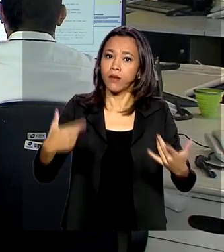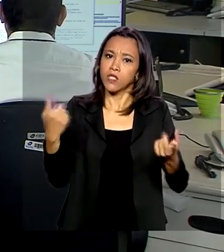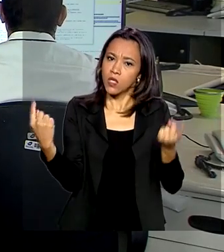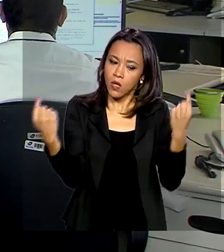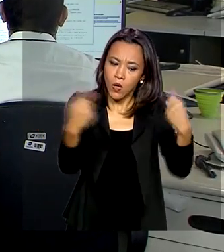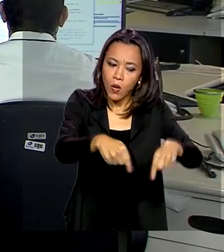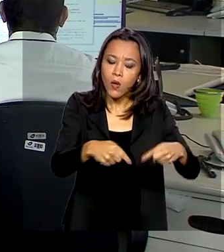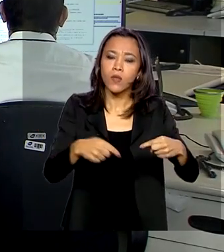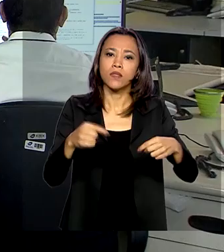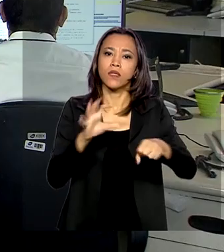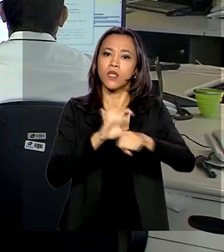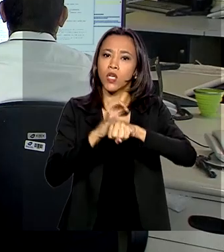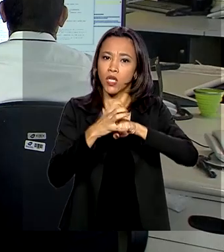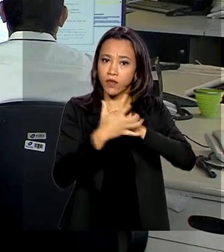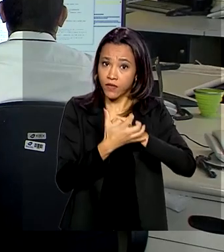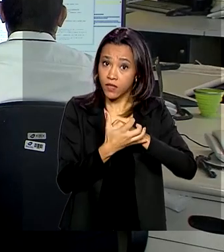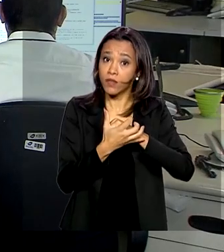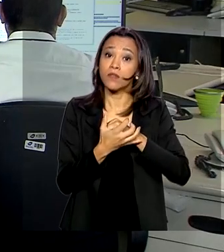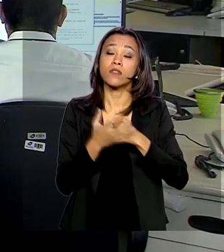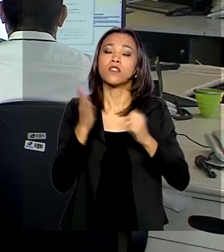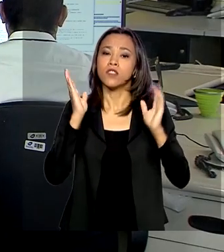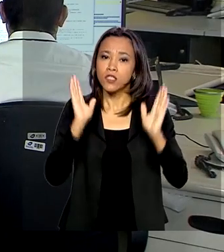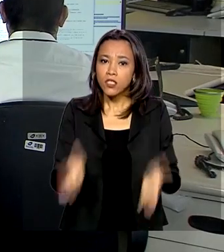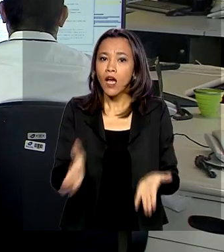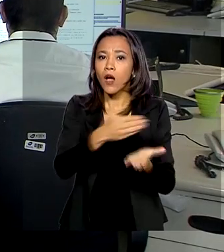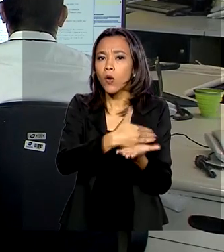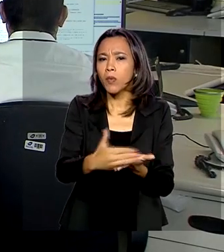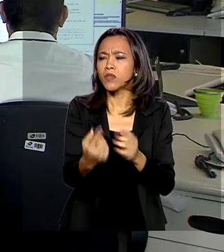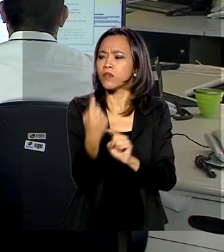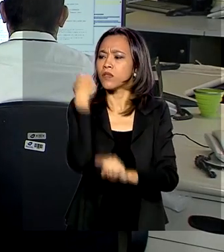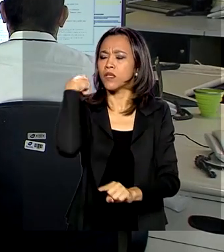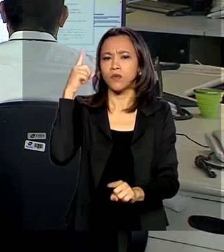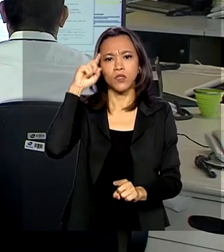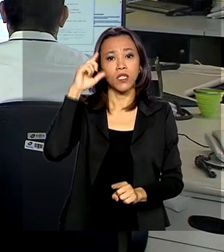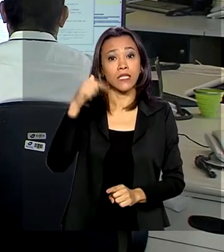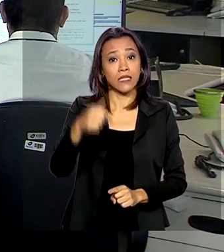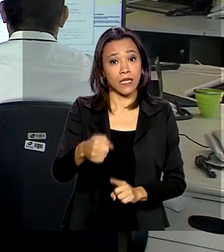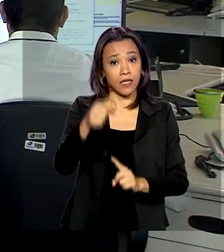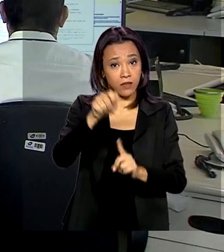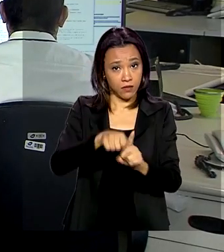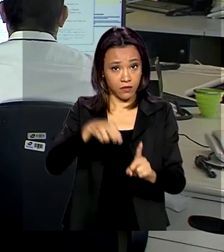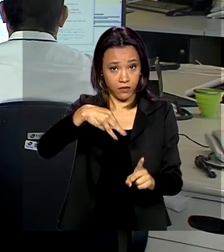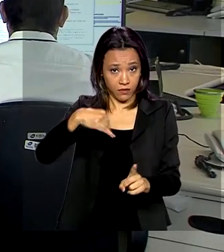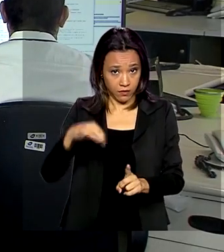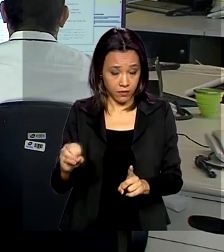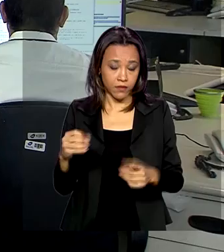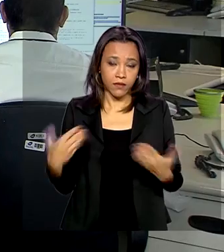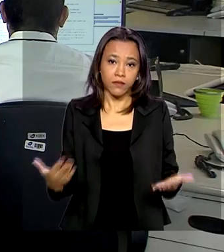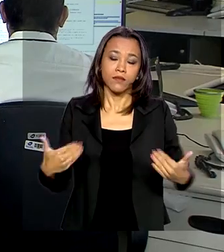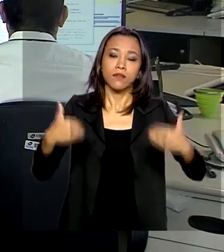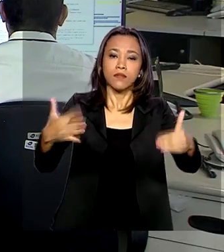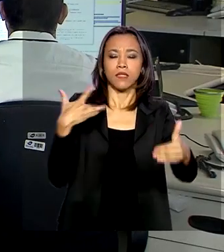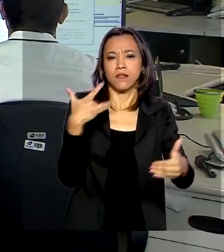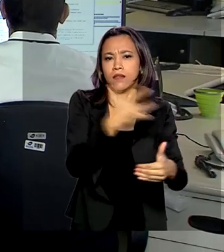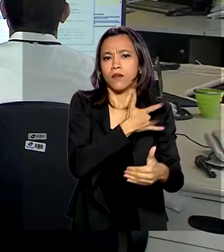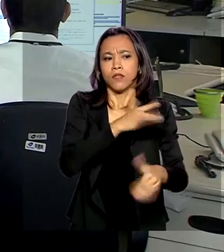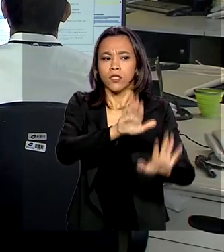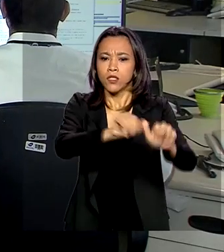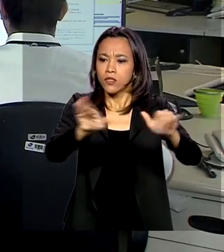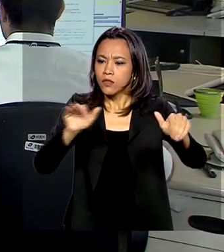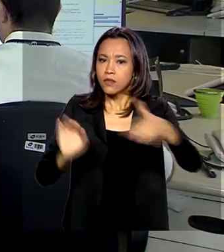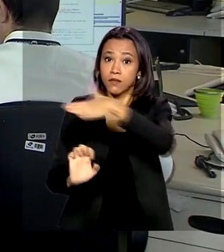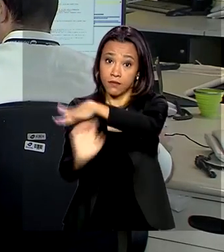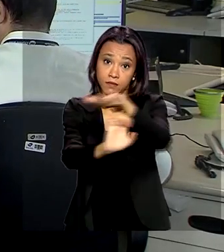combate do novo coronavírus já está valendo desde o dia 7 de março. E o Ministério da Saúde está convocando empresas